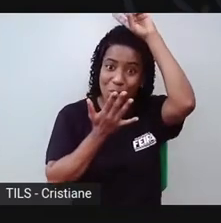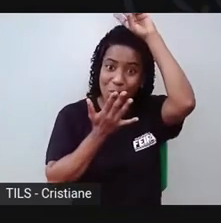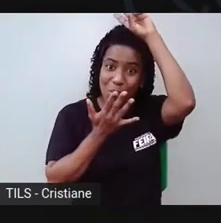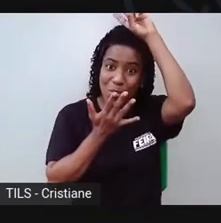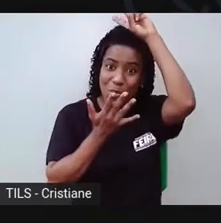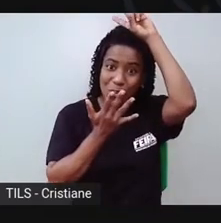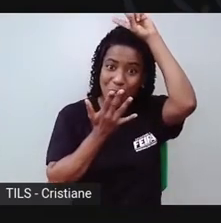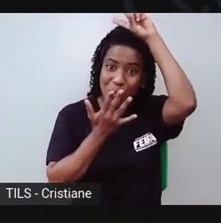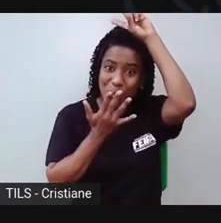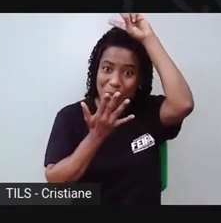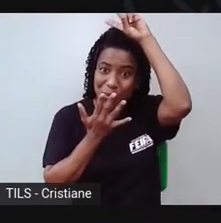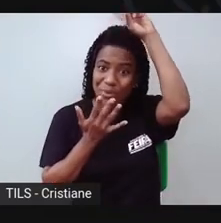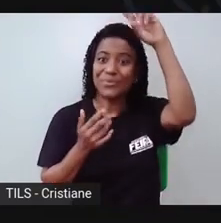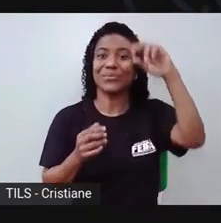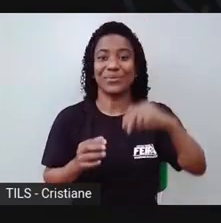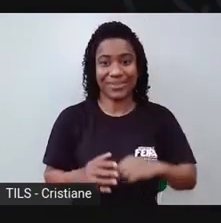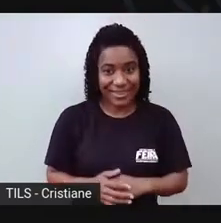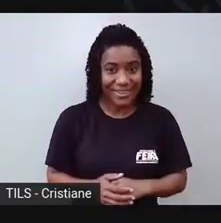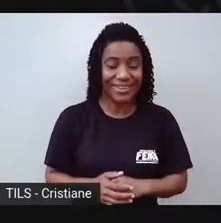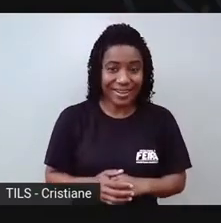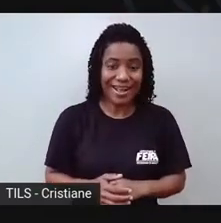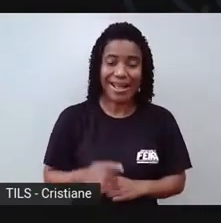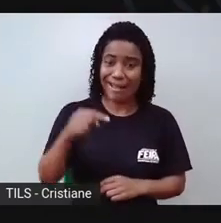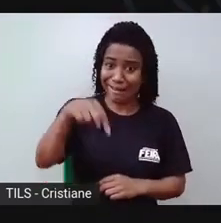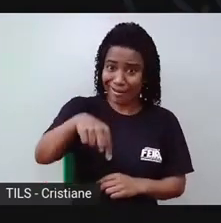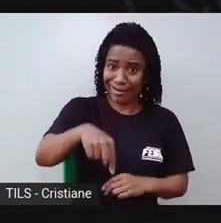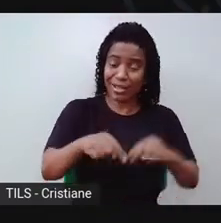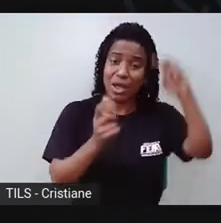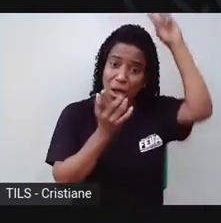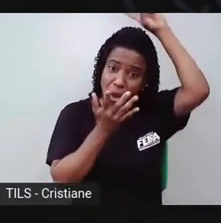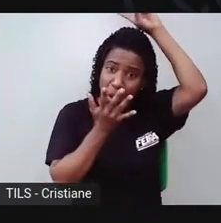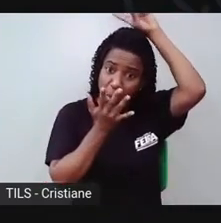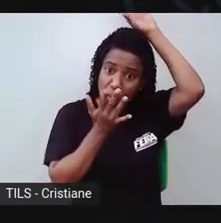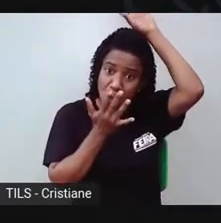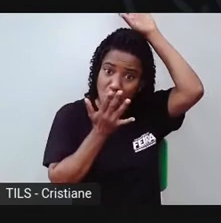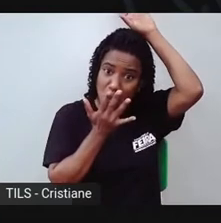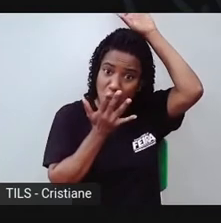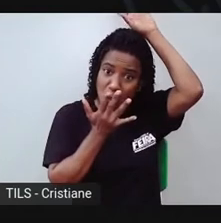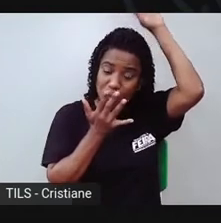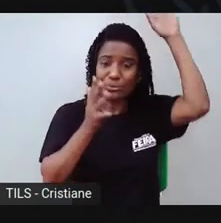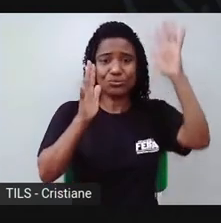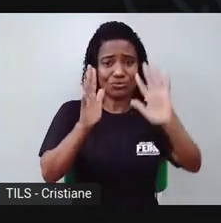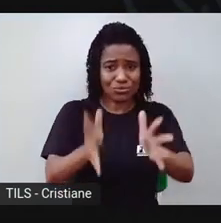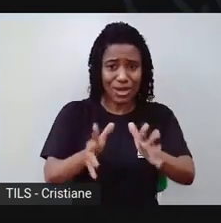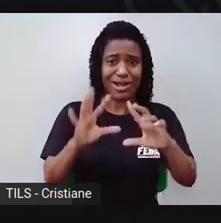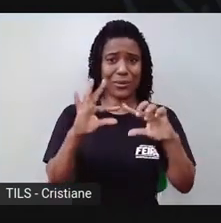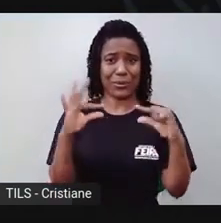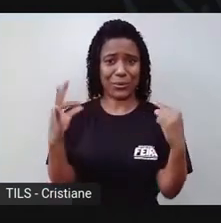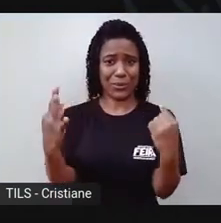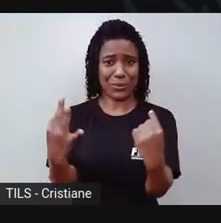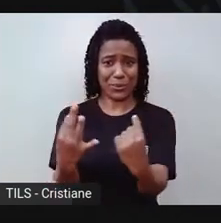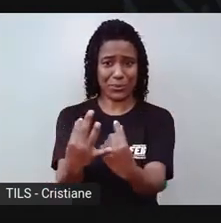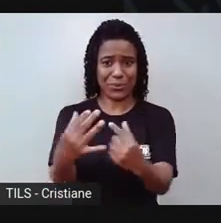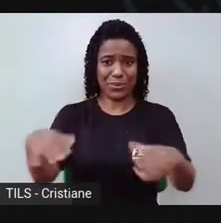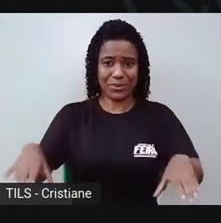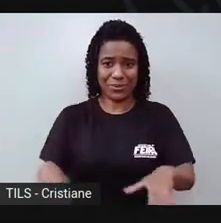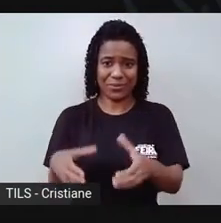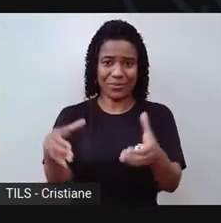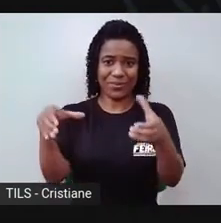os potes, né? Que eles usavam, já fazia aqui no Brasil, usando a